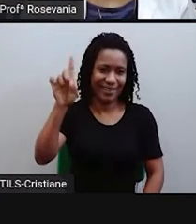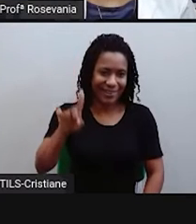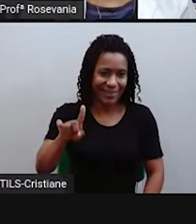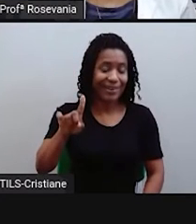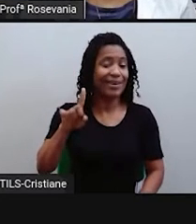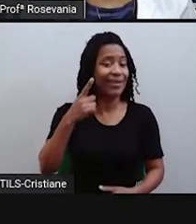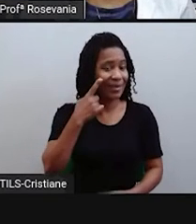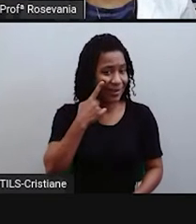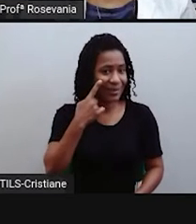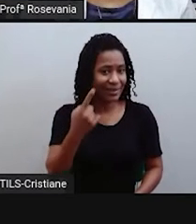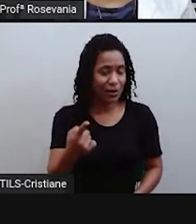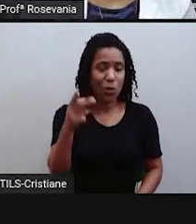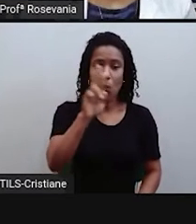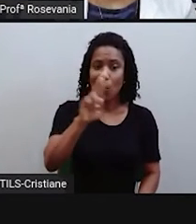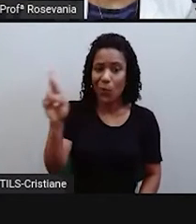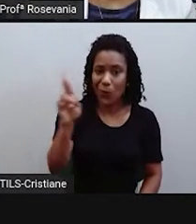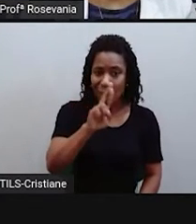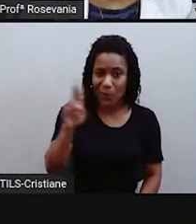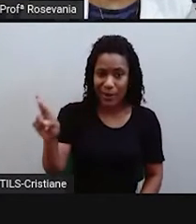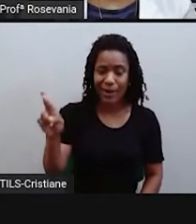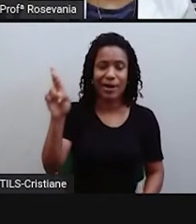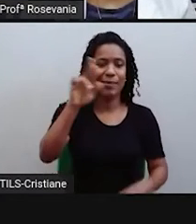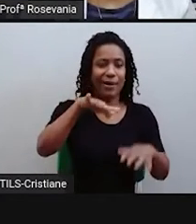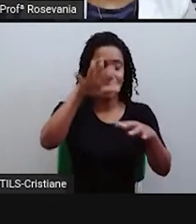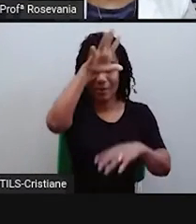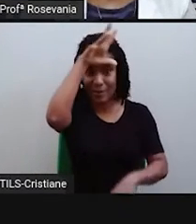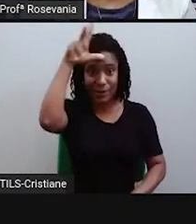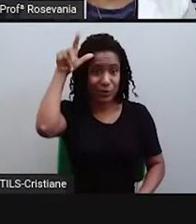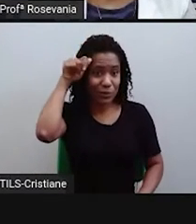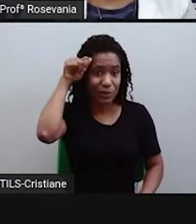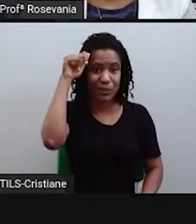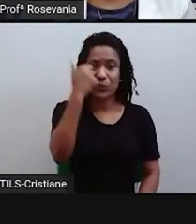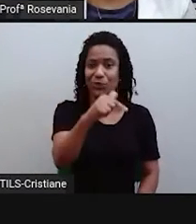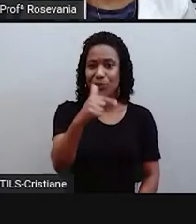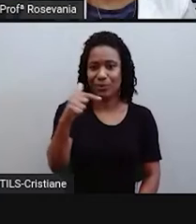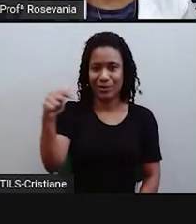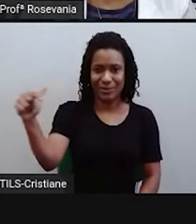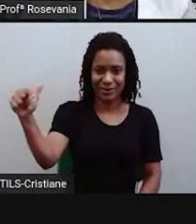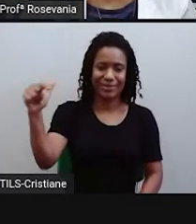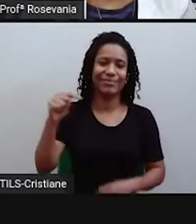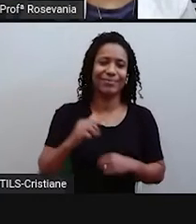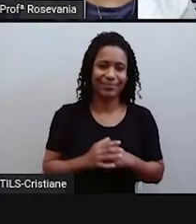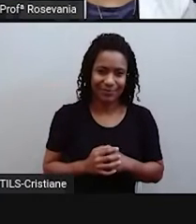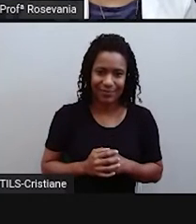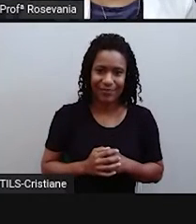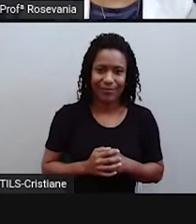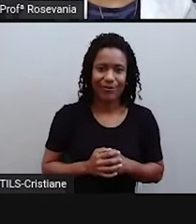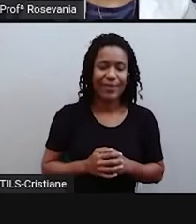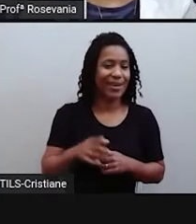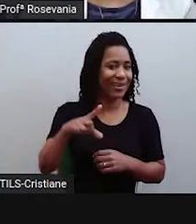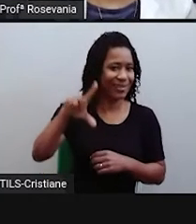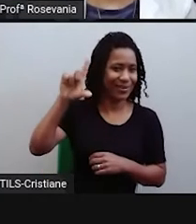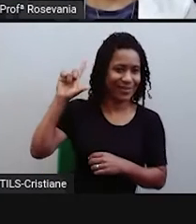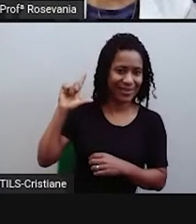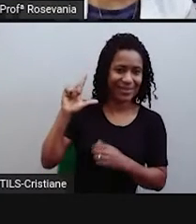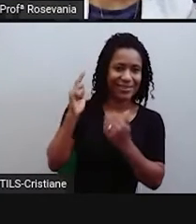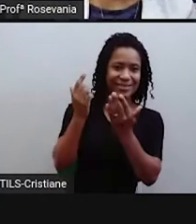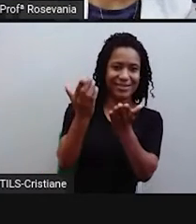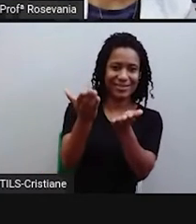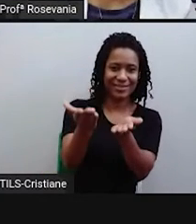Pará e Amazonas, a gente não tinha isso, né? E aqui, essa parte aqui, a até pertence hoje, né? A questão